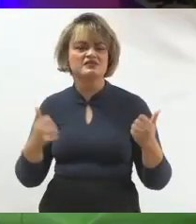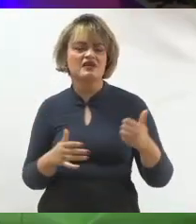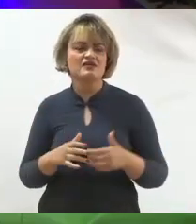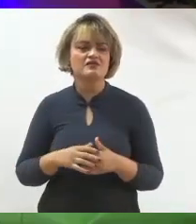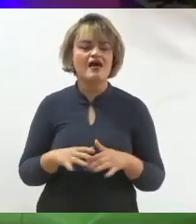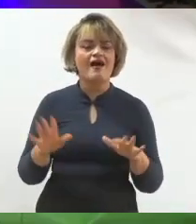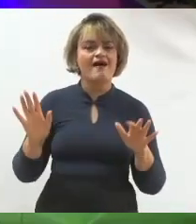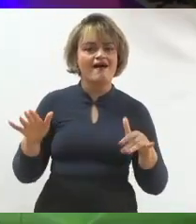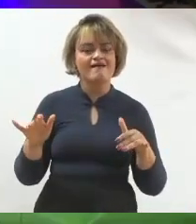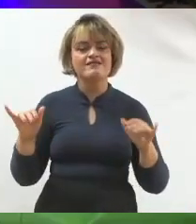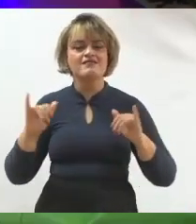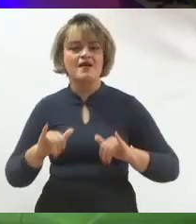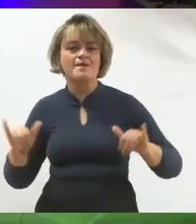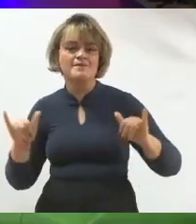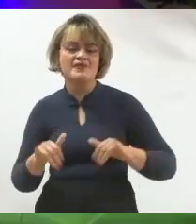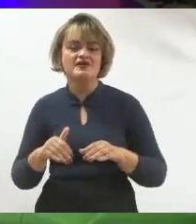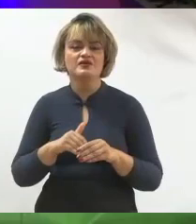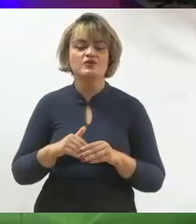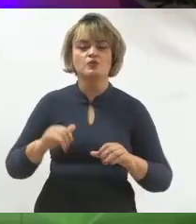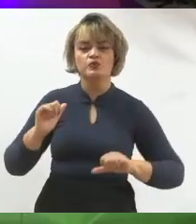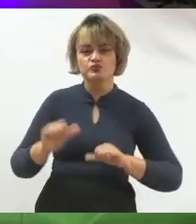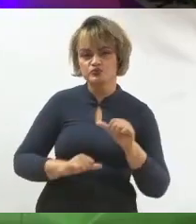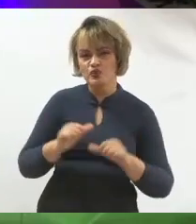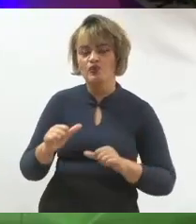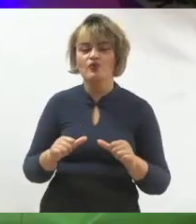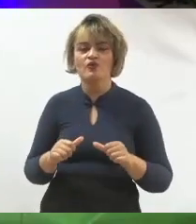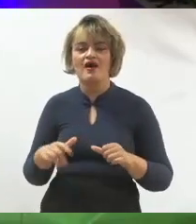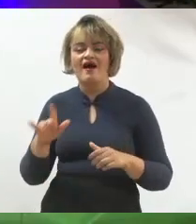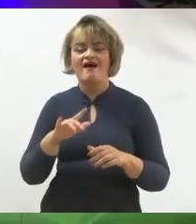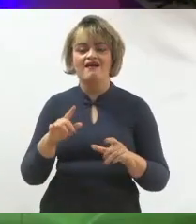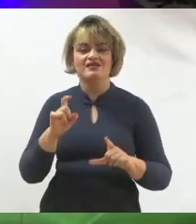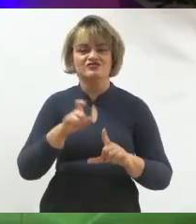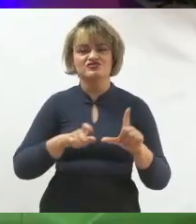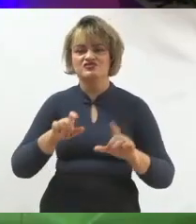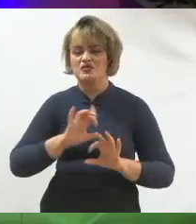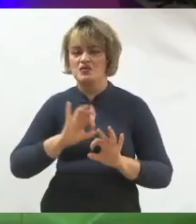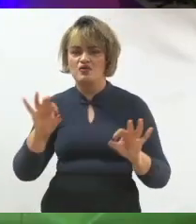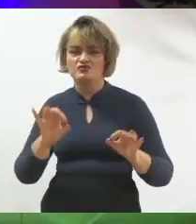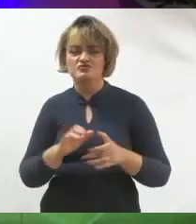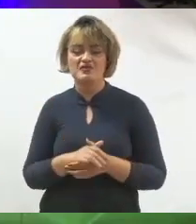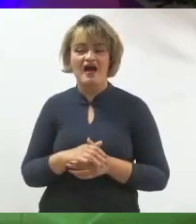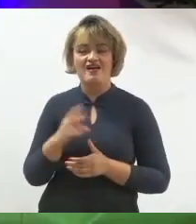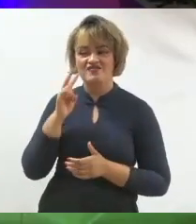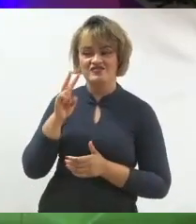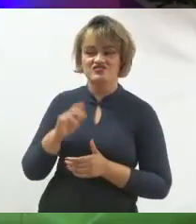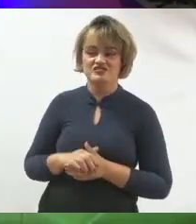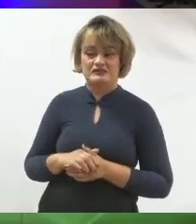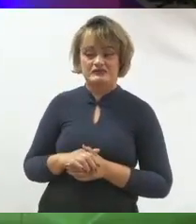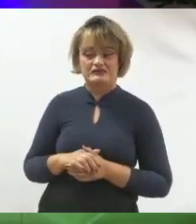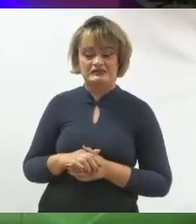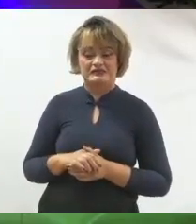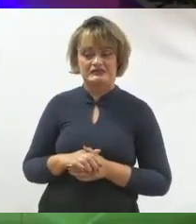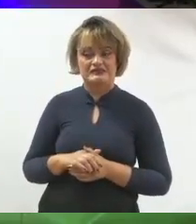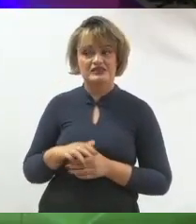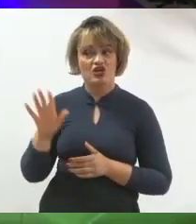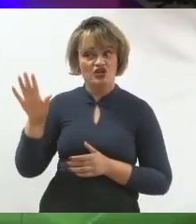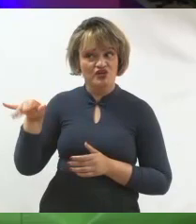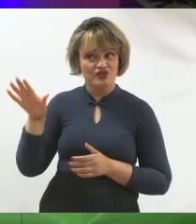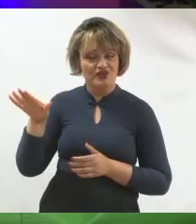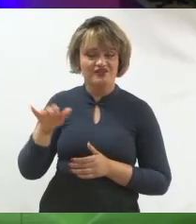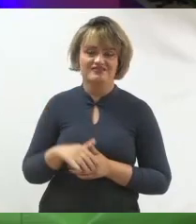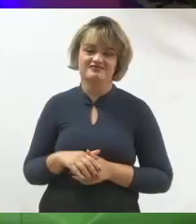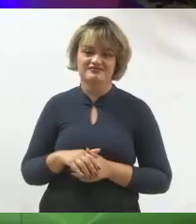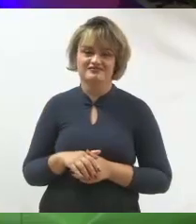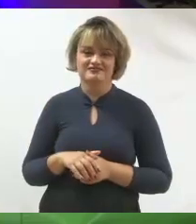a campanha eleitoral mudou, o digital é tudo, aí eu já começo até a chamar um pouquinho de atenção. Porque é o